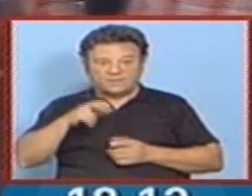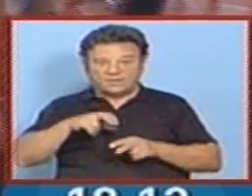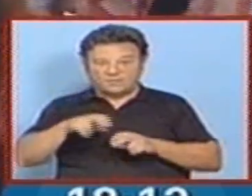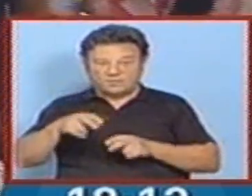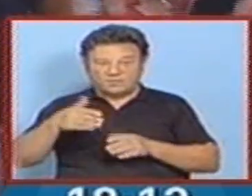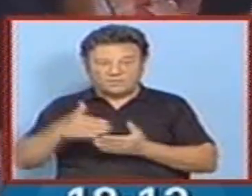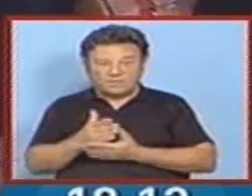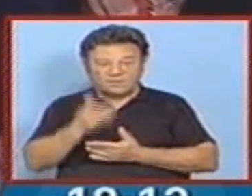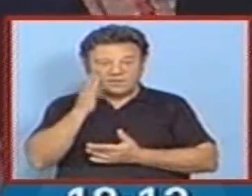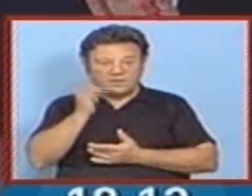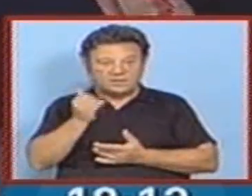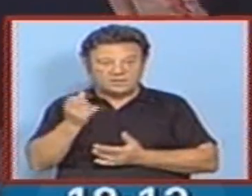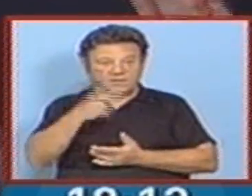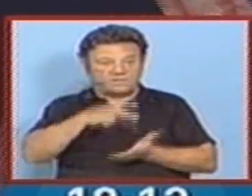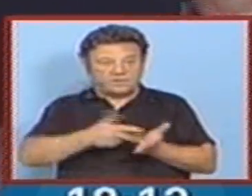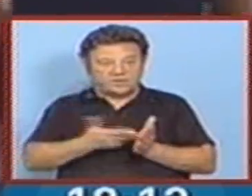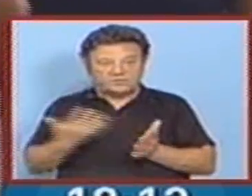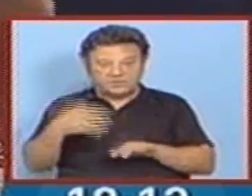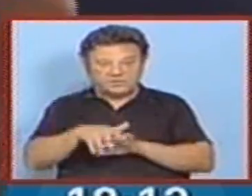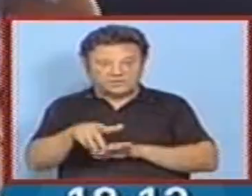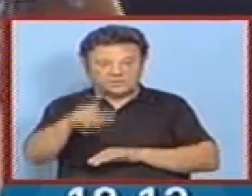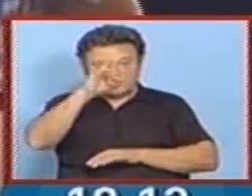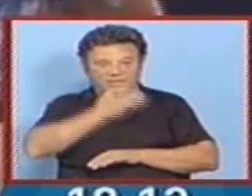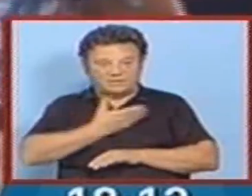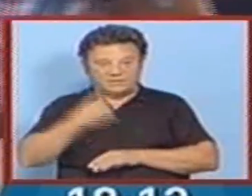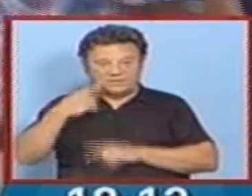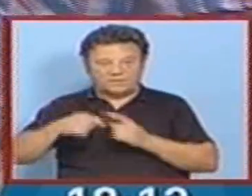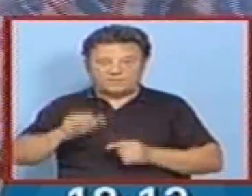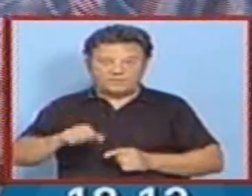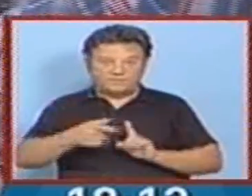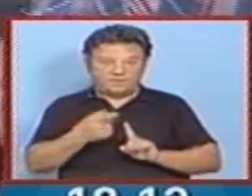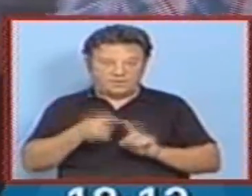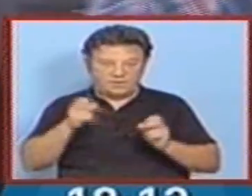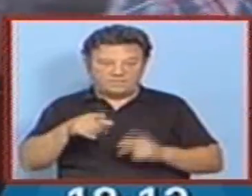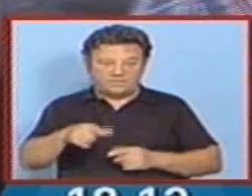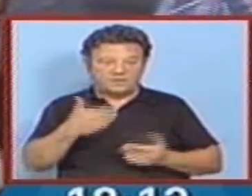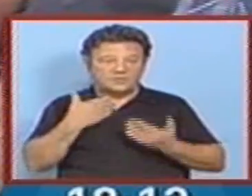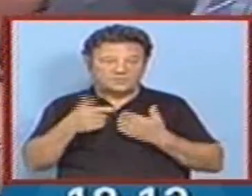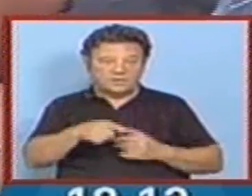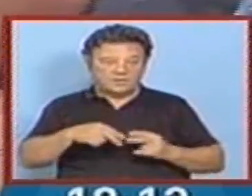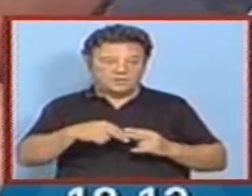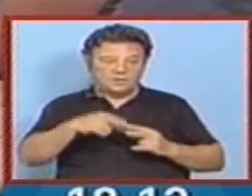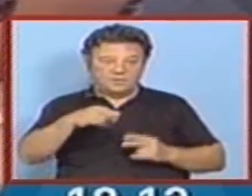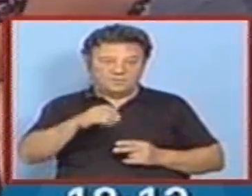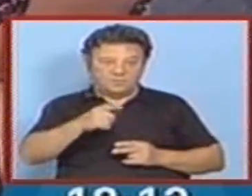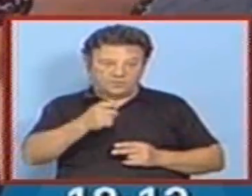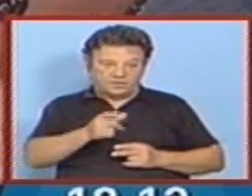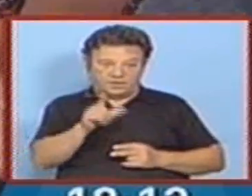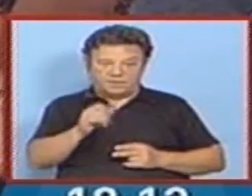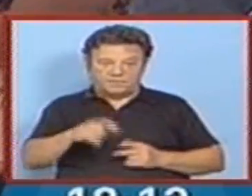predomina nas Feiras Novas. Esse espetáculo, Ponto de Lima, som, luz e imagem, vai ser projetado nesta fachada do Lar Camões,